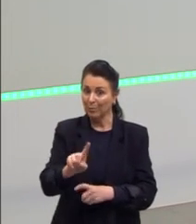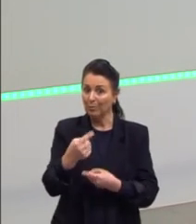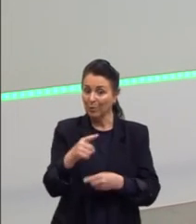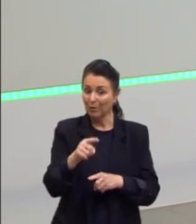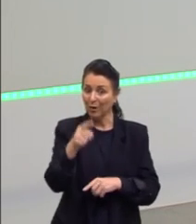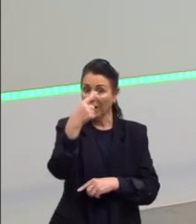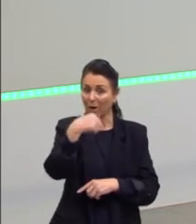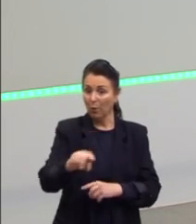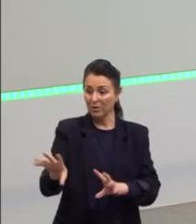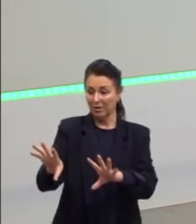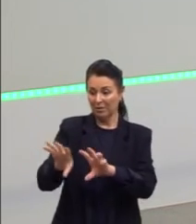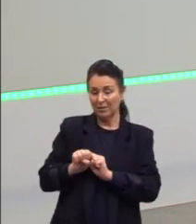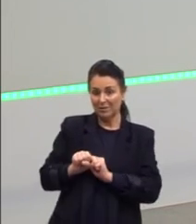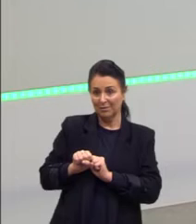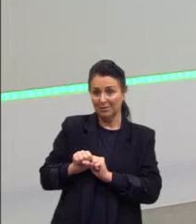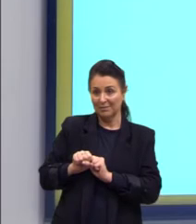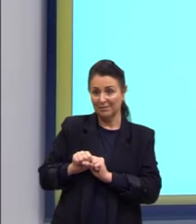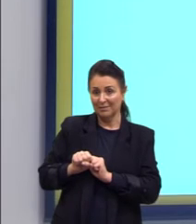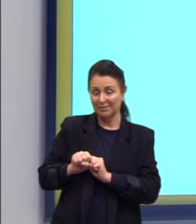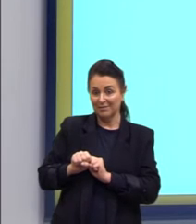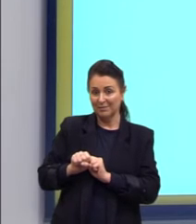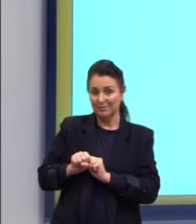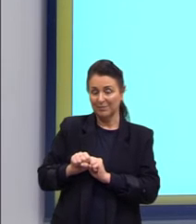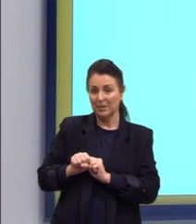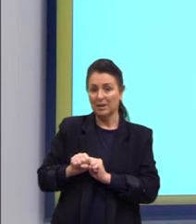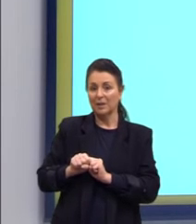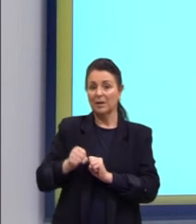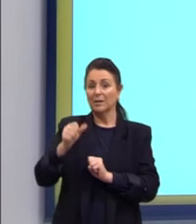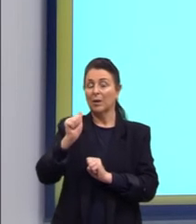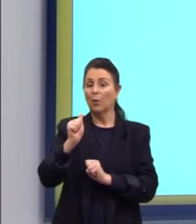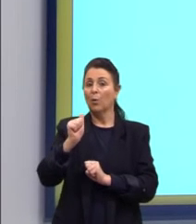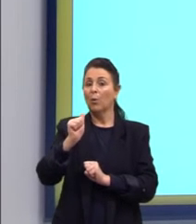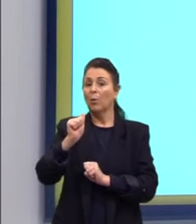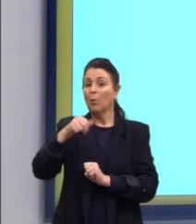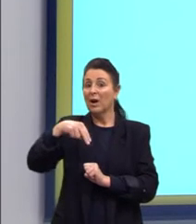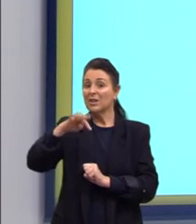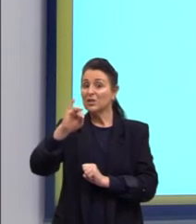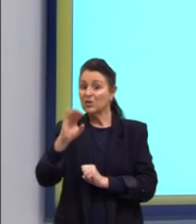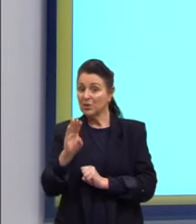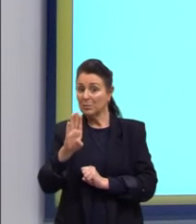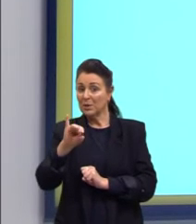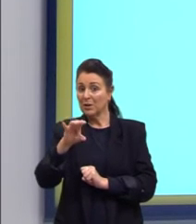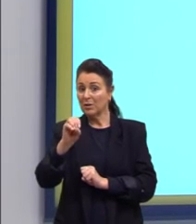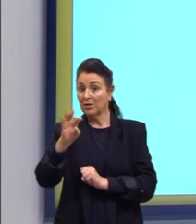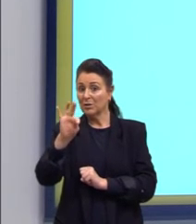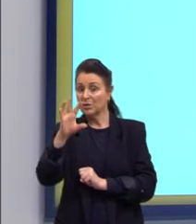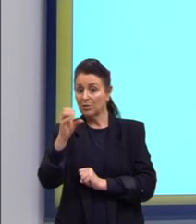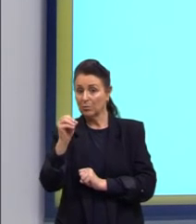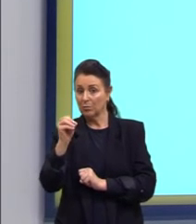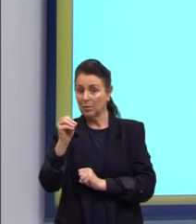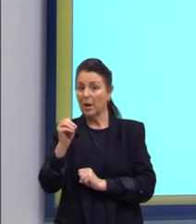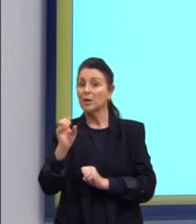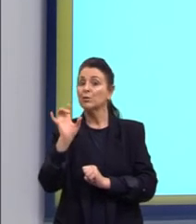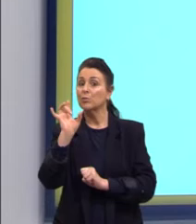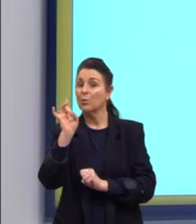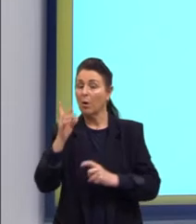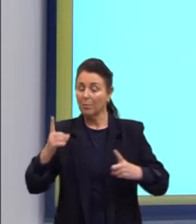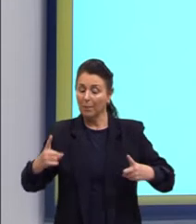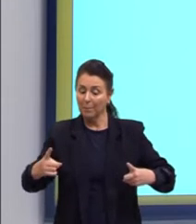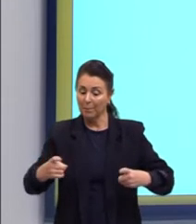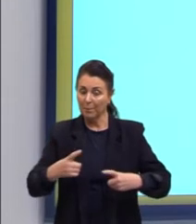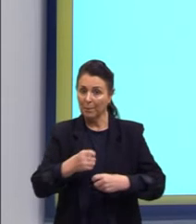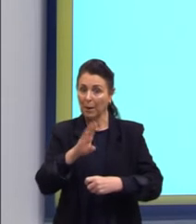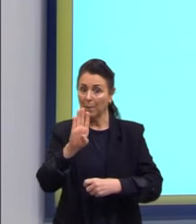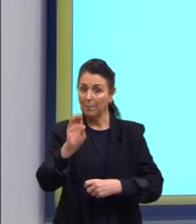exemplo. Então, aqui, antibióticos, eles vão atuar em bactérias, certo?